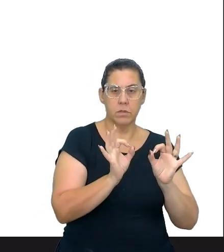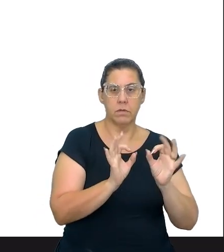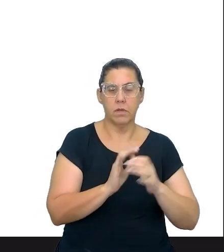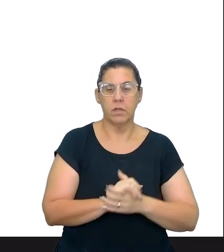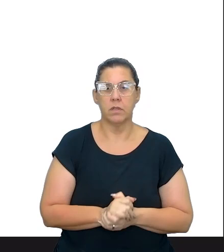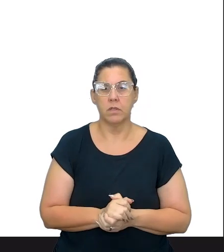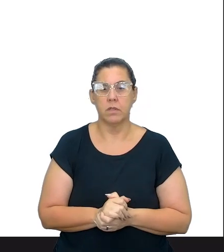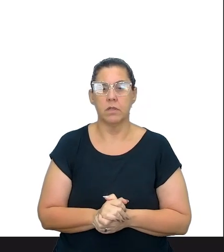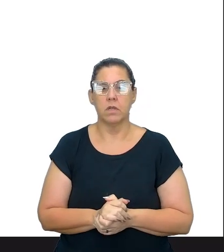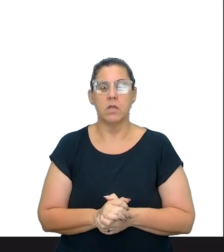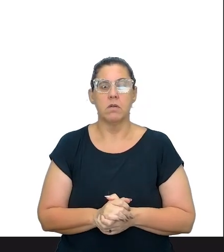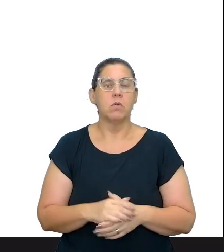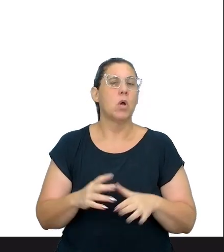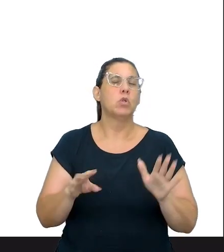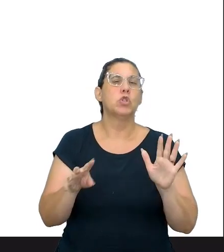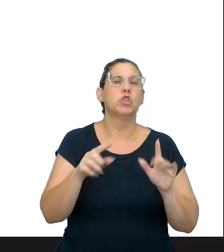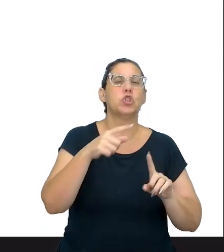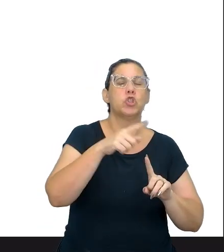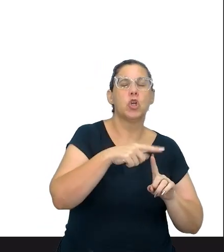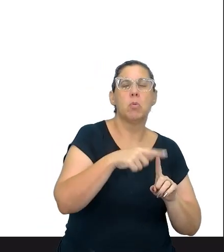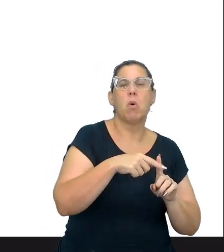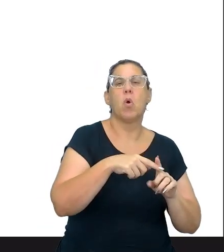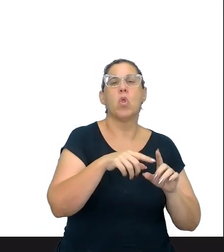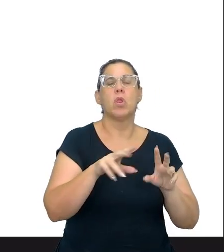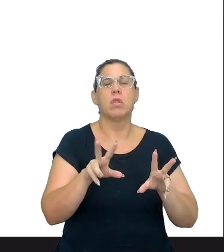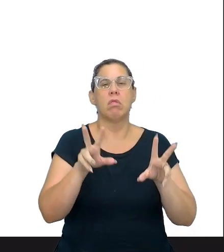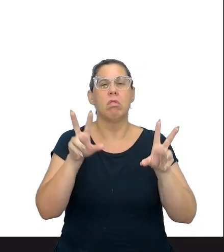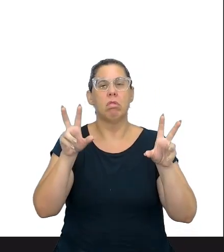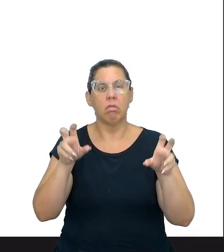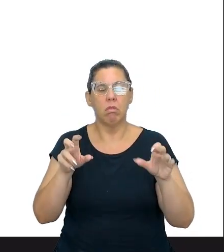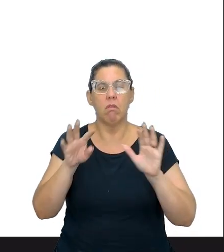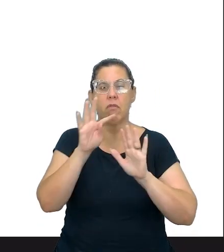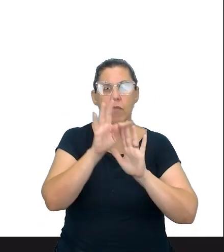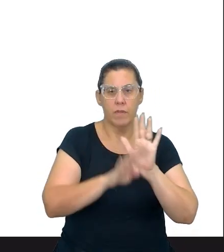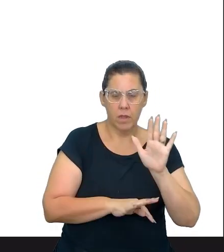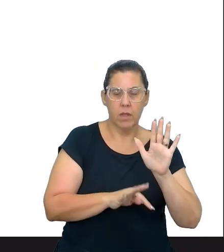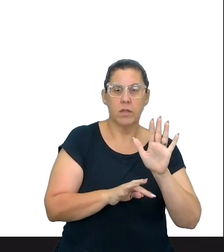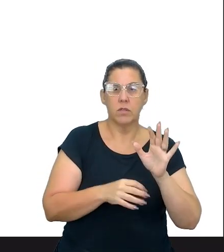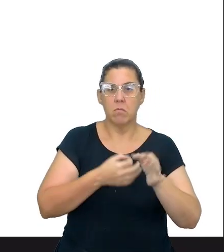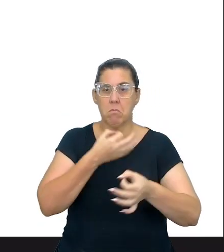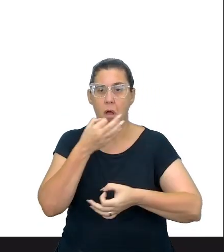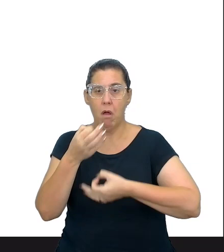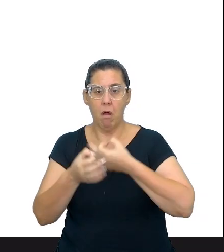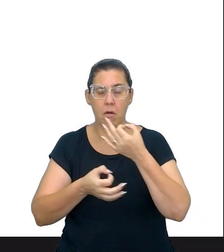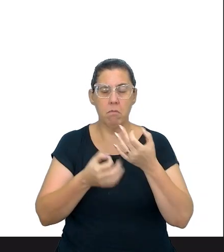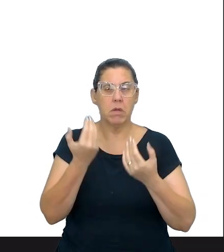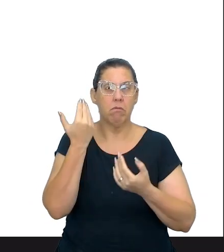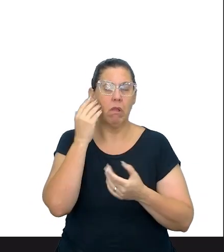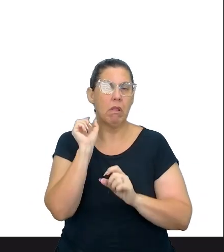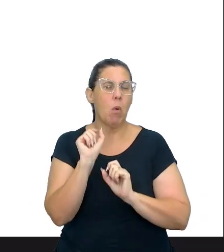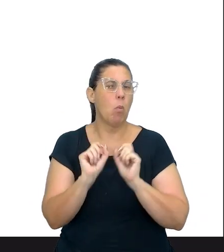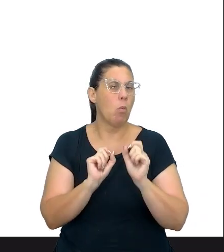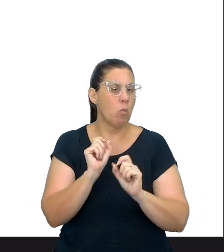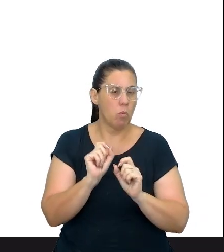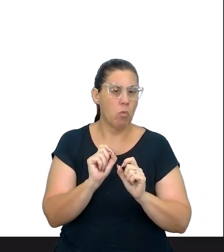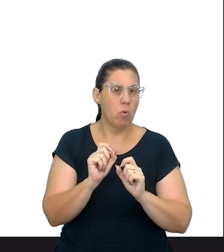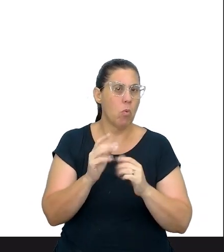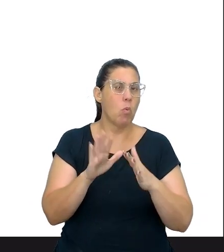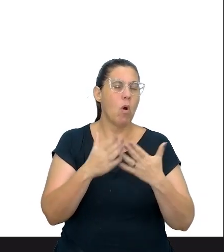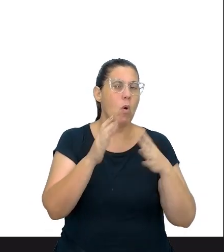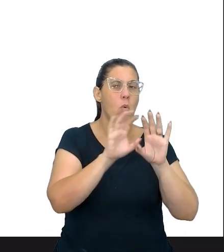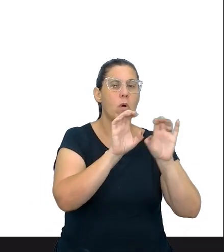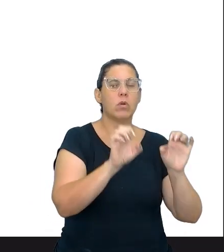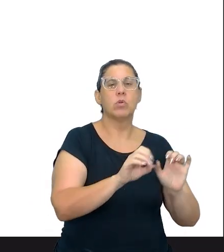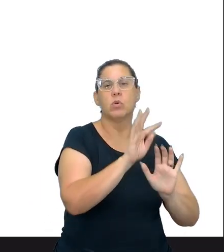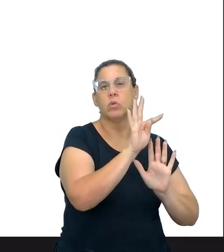parágrafos desse tipo de texto, desse gênero textual, que é o dissertativo argumentativo, ele tem que entender o quê? A estruturação